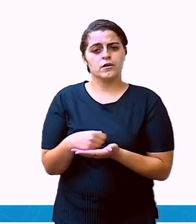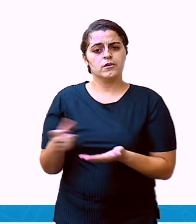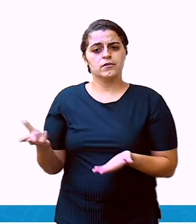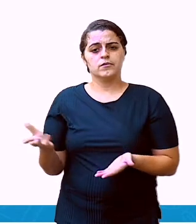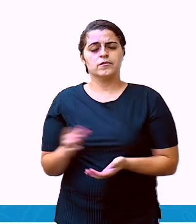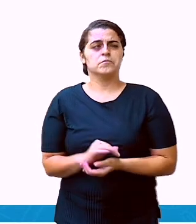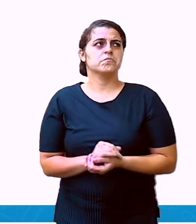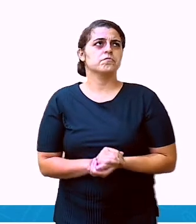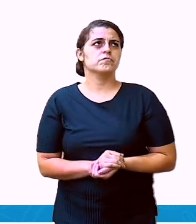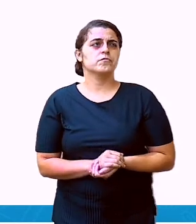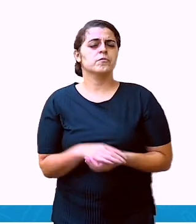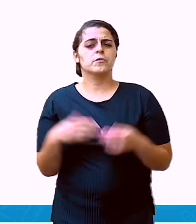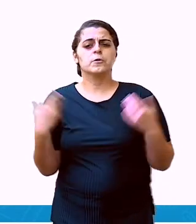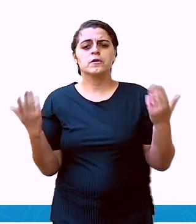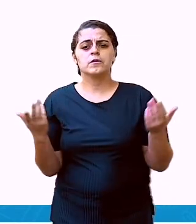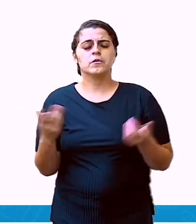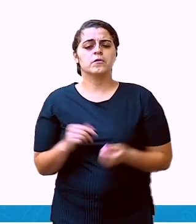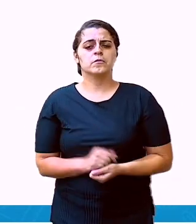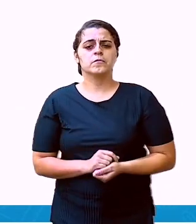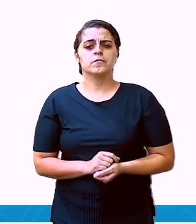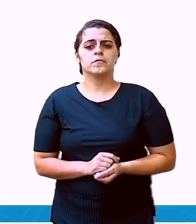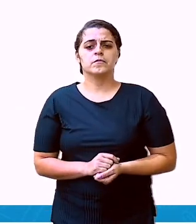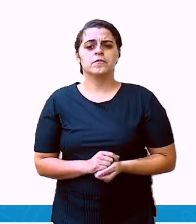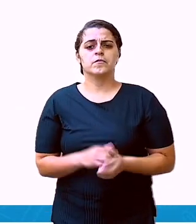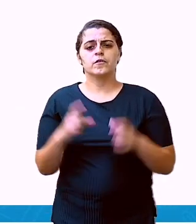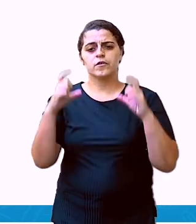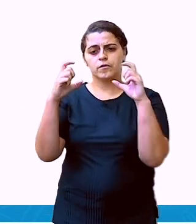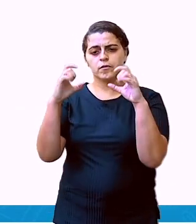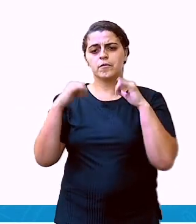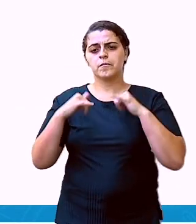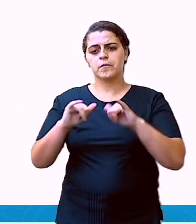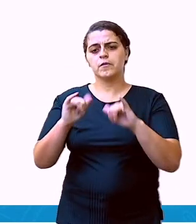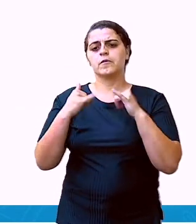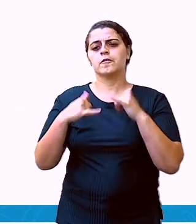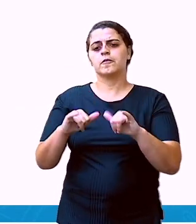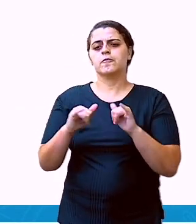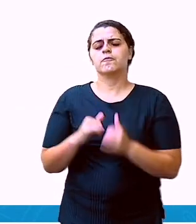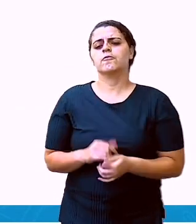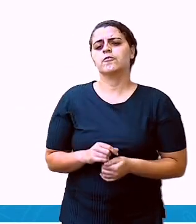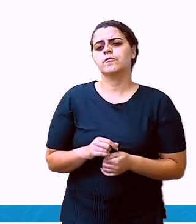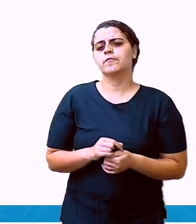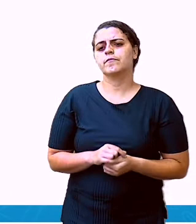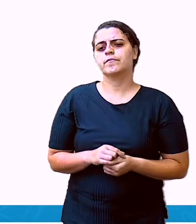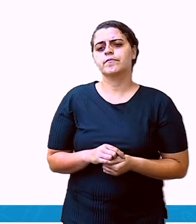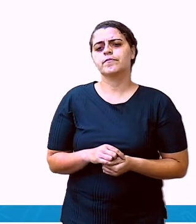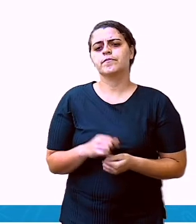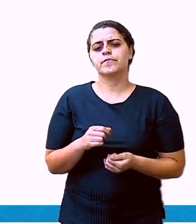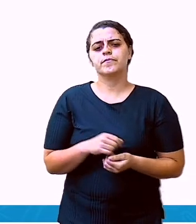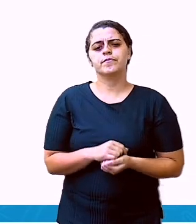lista. Para que você acha que foi esse bilhete que eu escrevi?